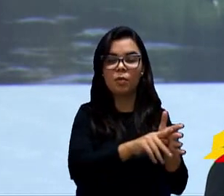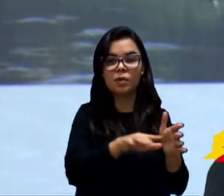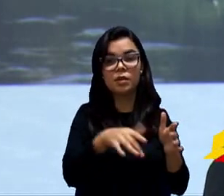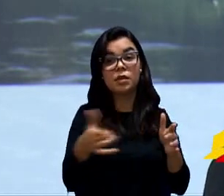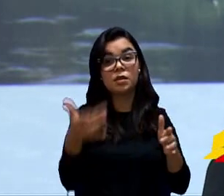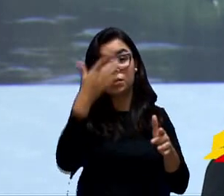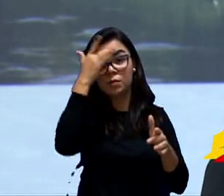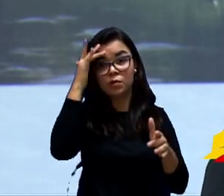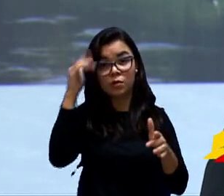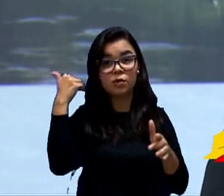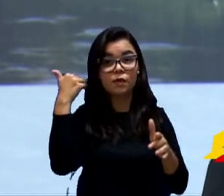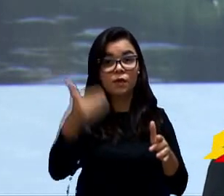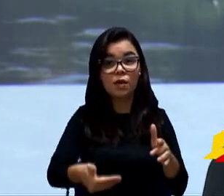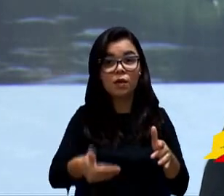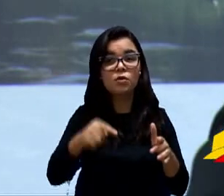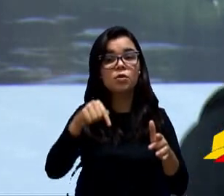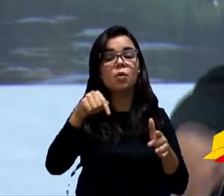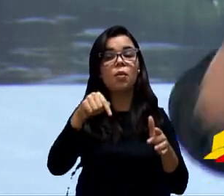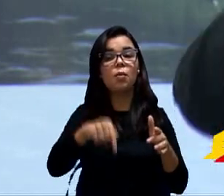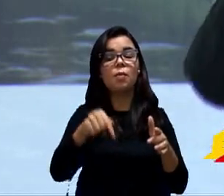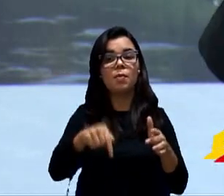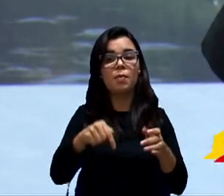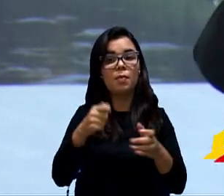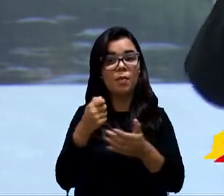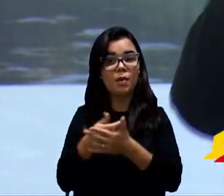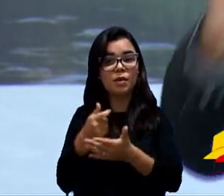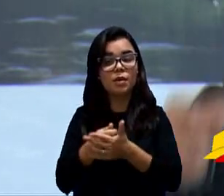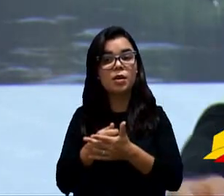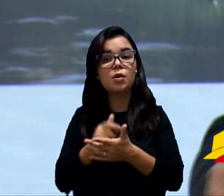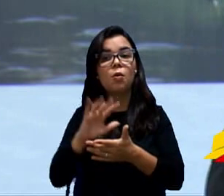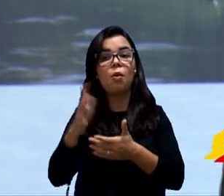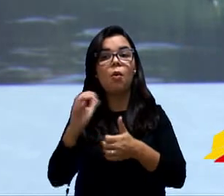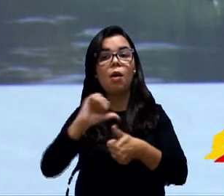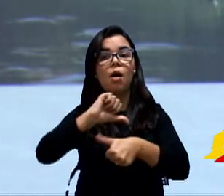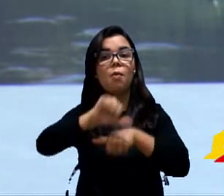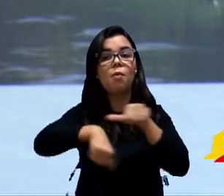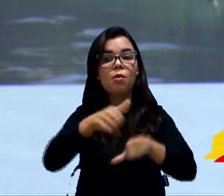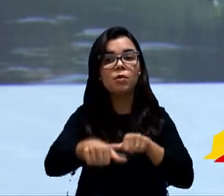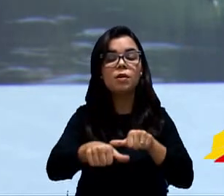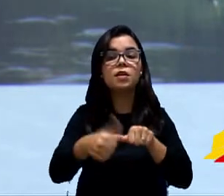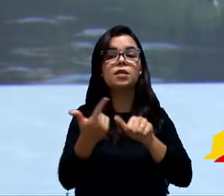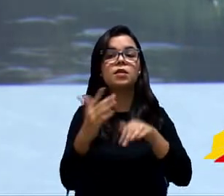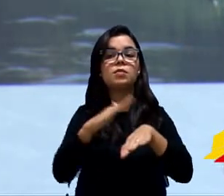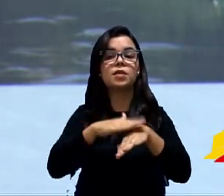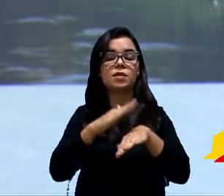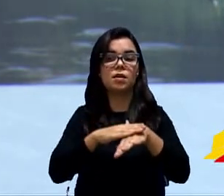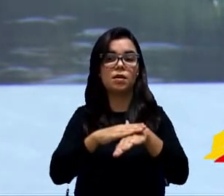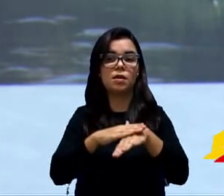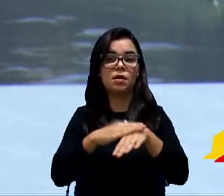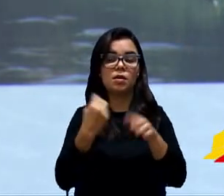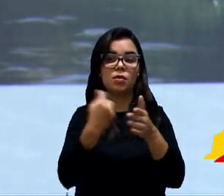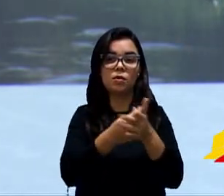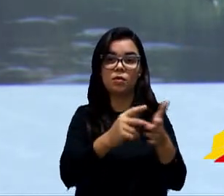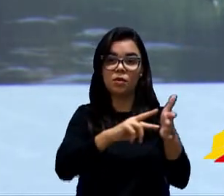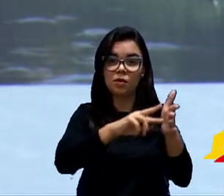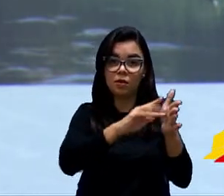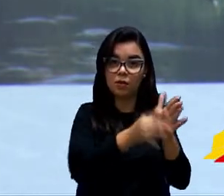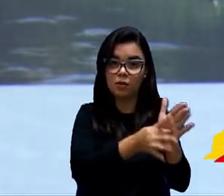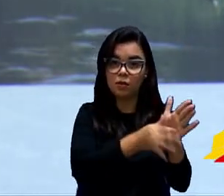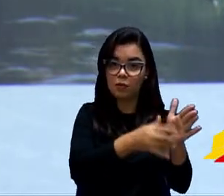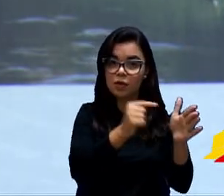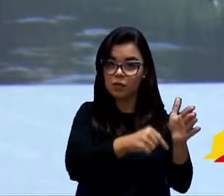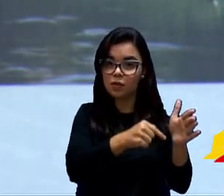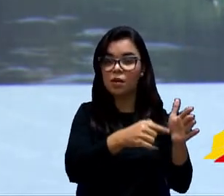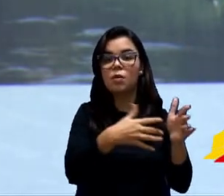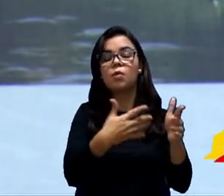contribuíam para o INSS normal. E com a mudança, eles passaram a contribuir para a Fundação. E